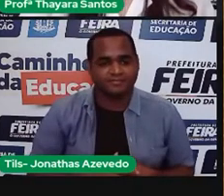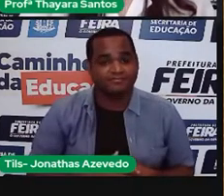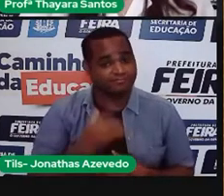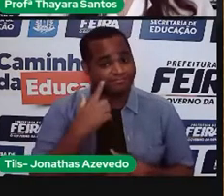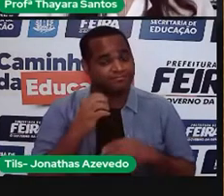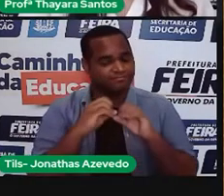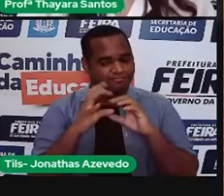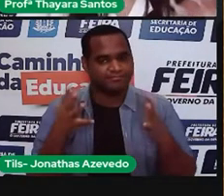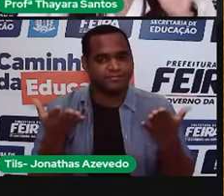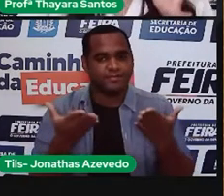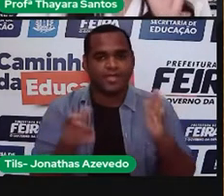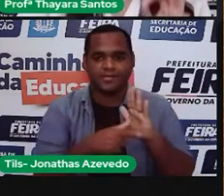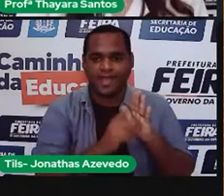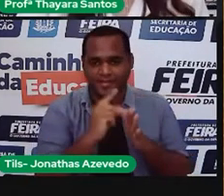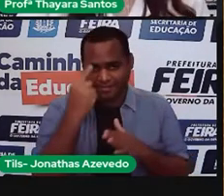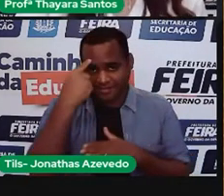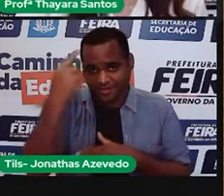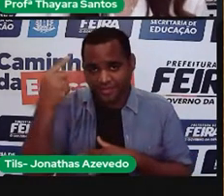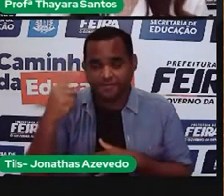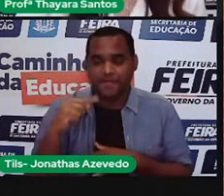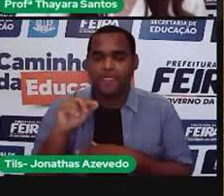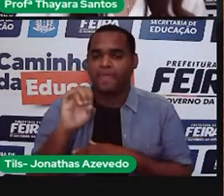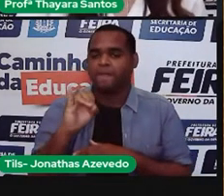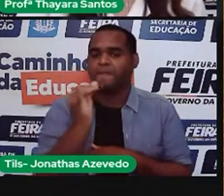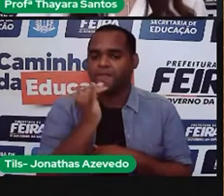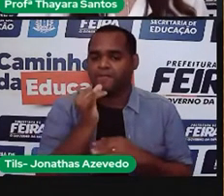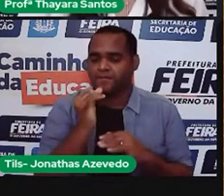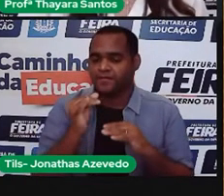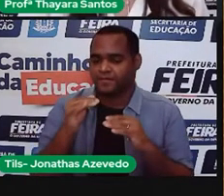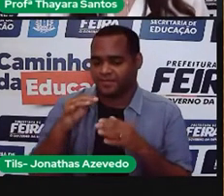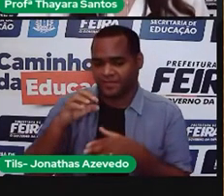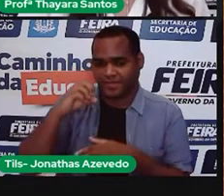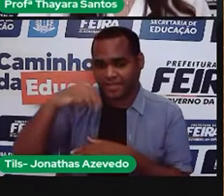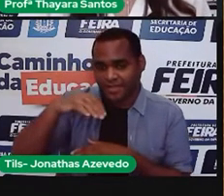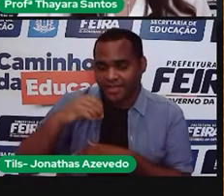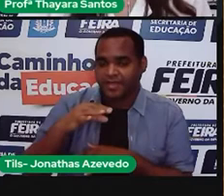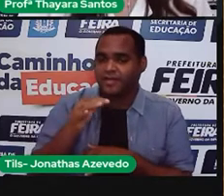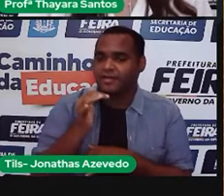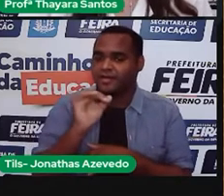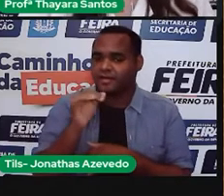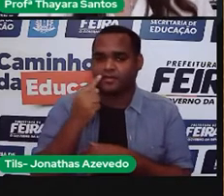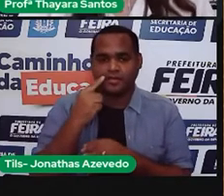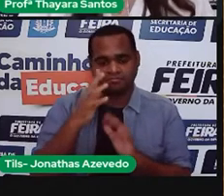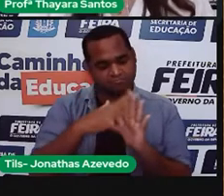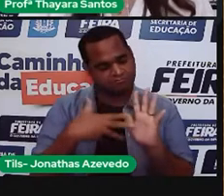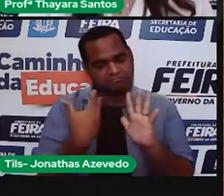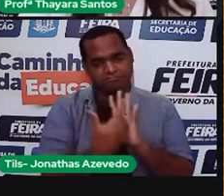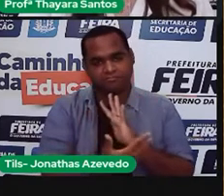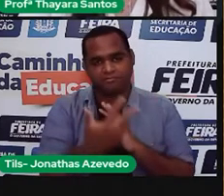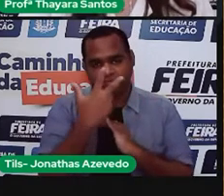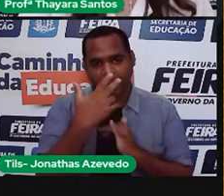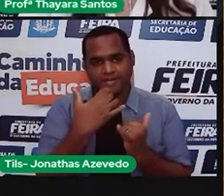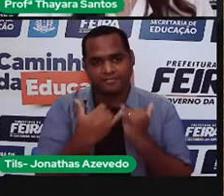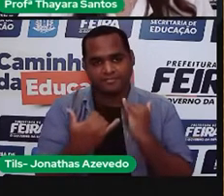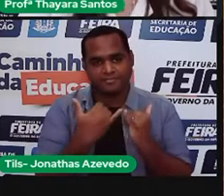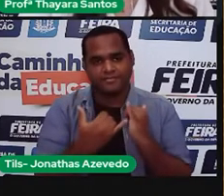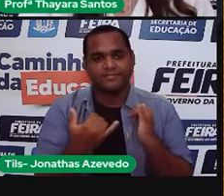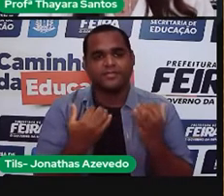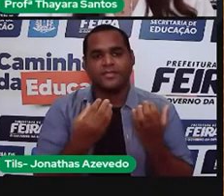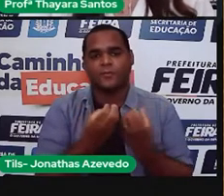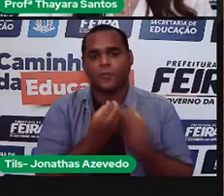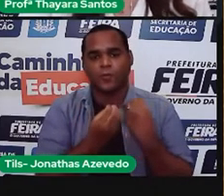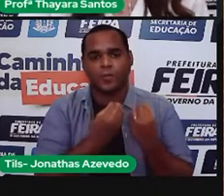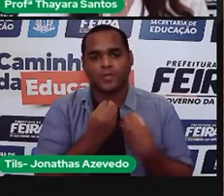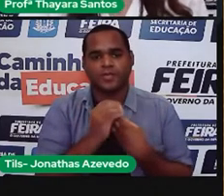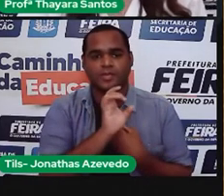Antes de tudo, se vocês pegarem a conta de energia de vocês, vocês vão ver que tem uma tabelinha parecida com essa, indicando qual é